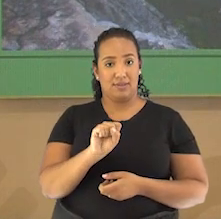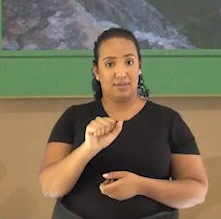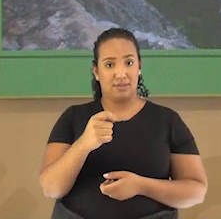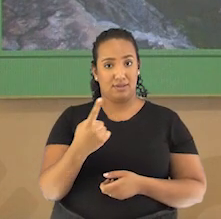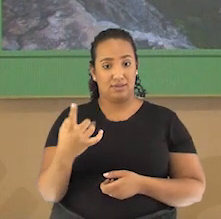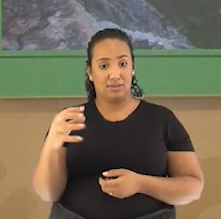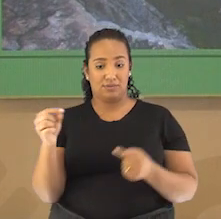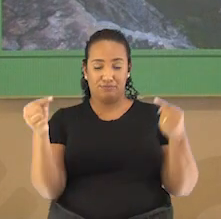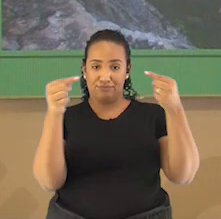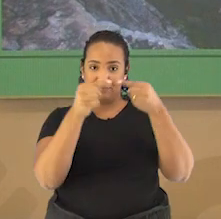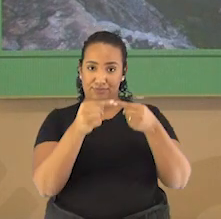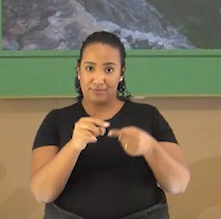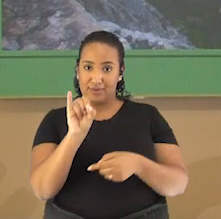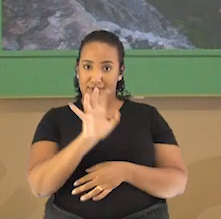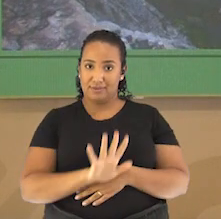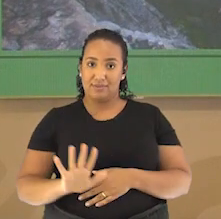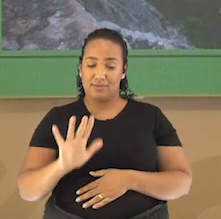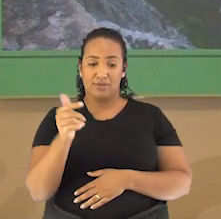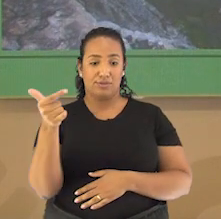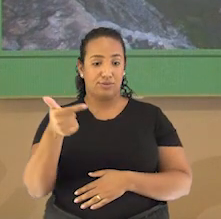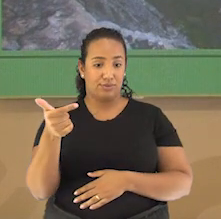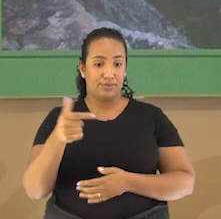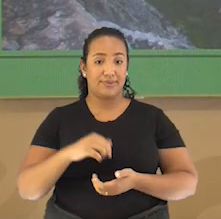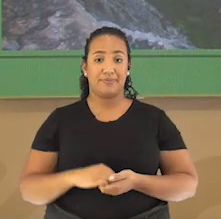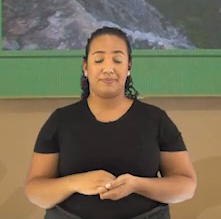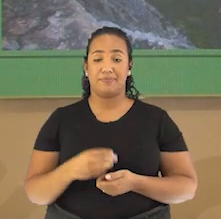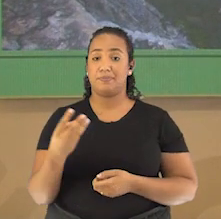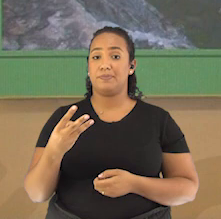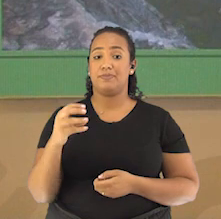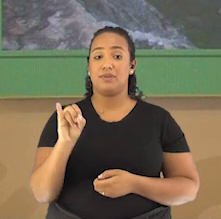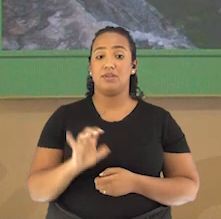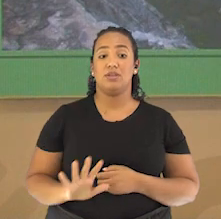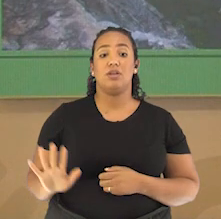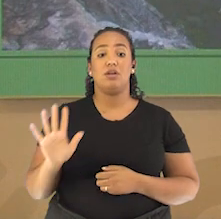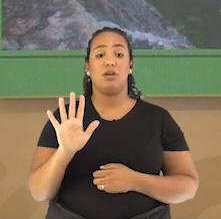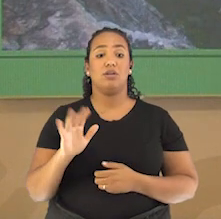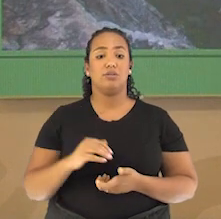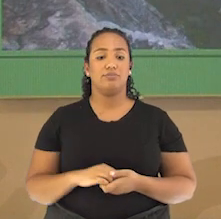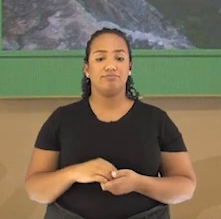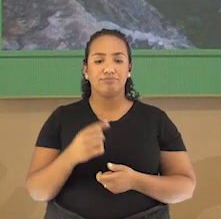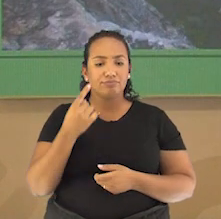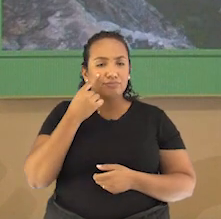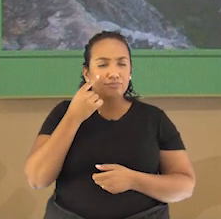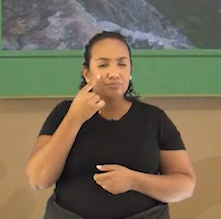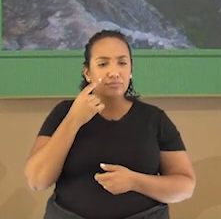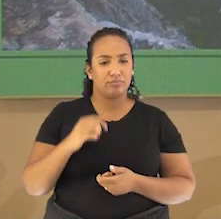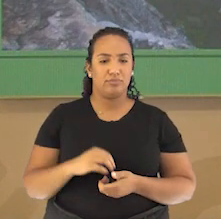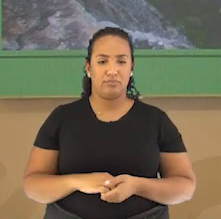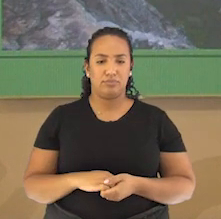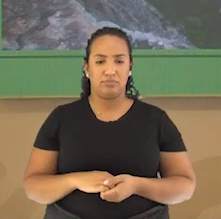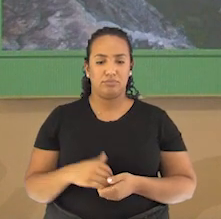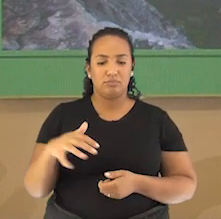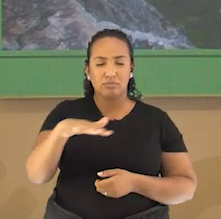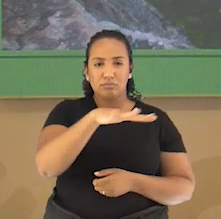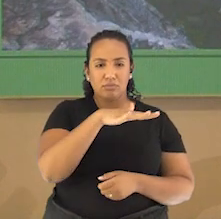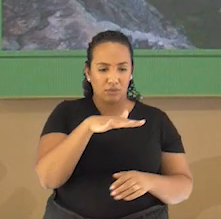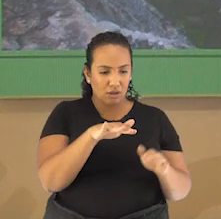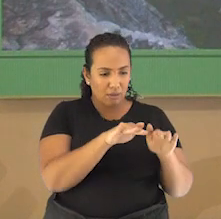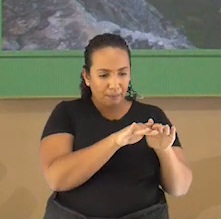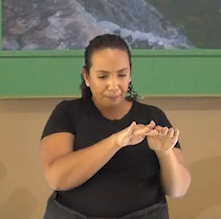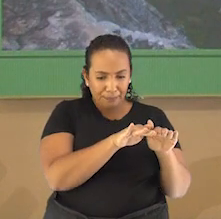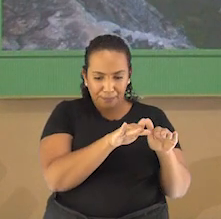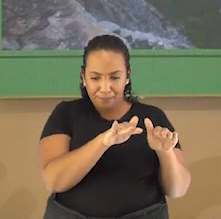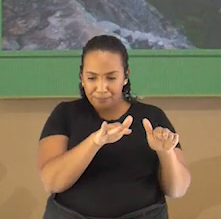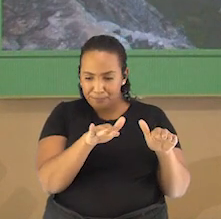podemos associar à imagem 2. Vamos para a terceira imagem? Vamos analisar. Bom, nós temos uma